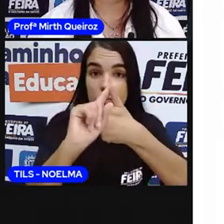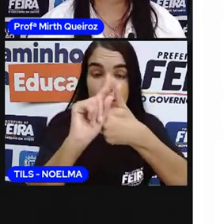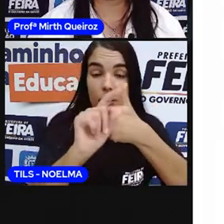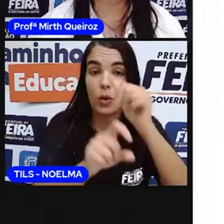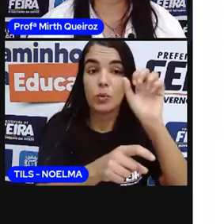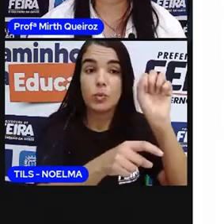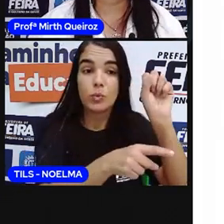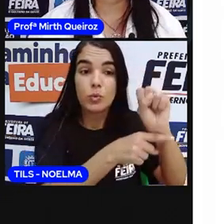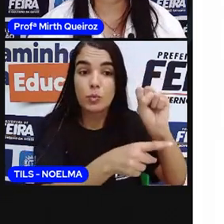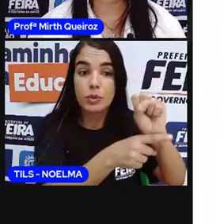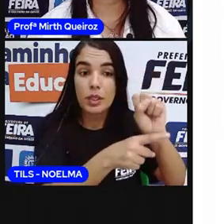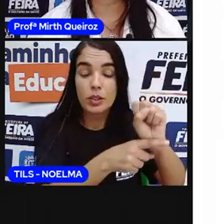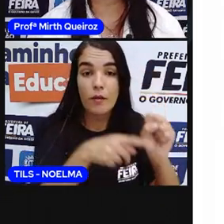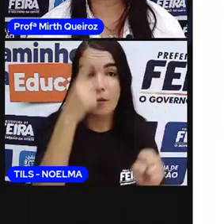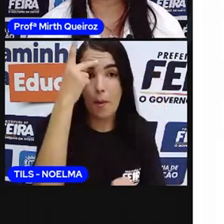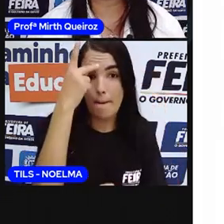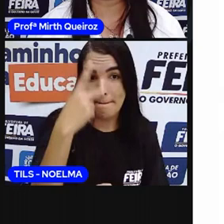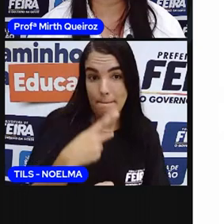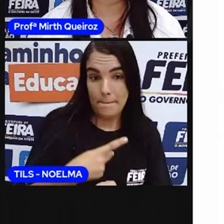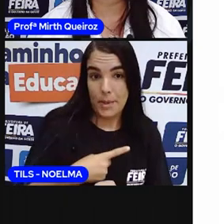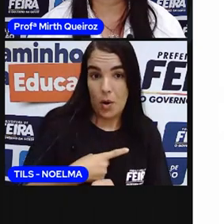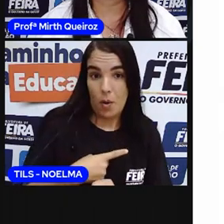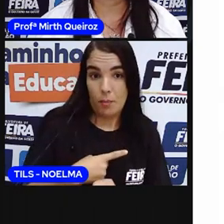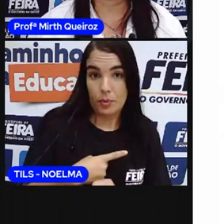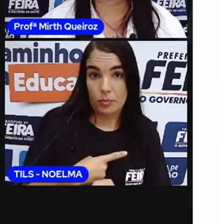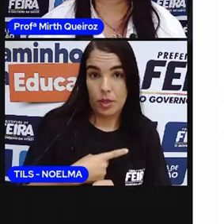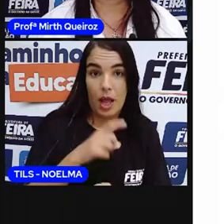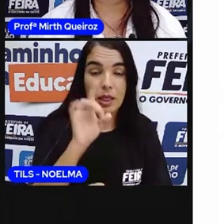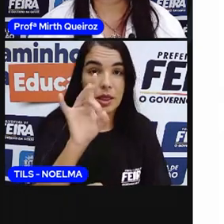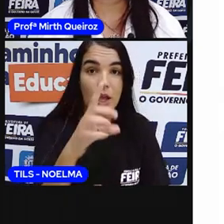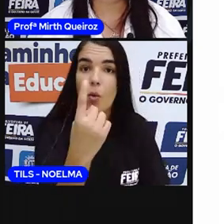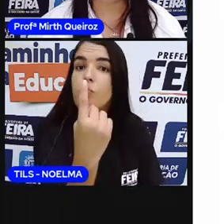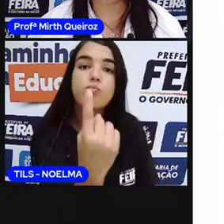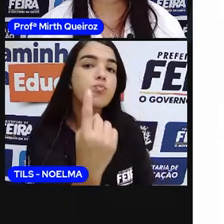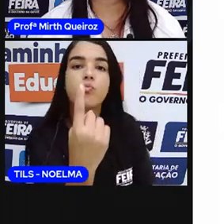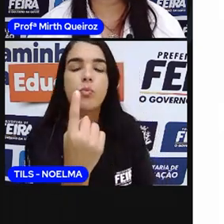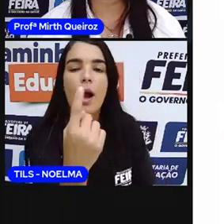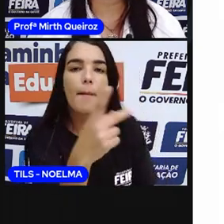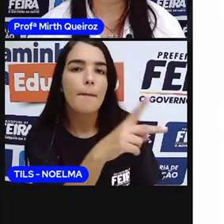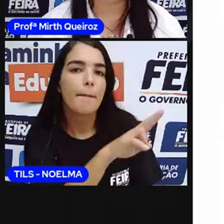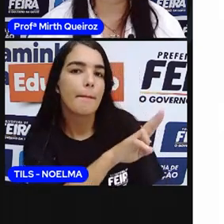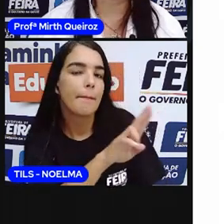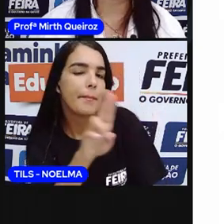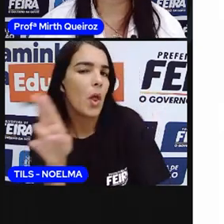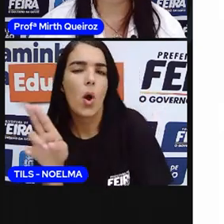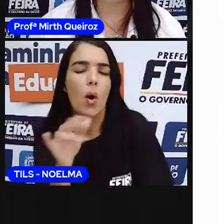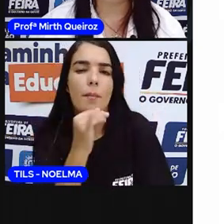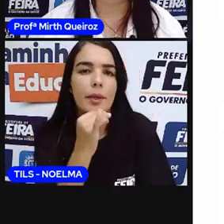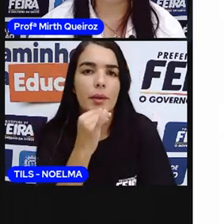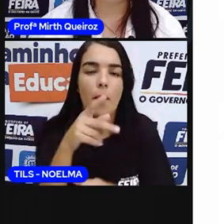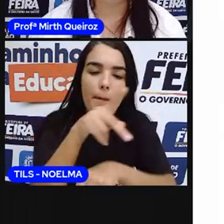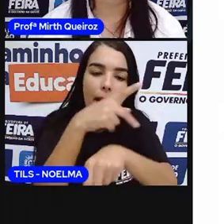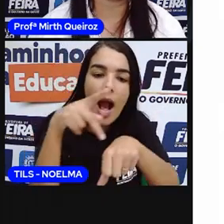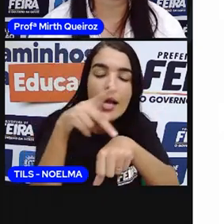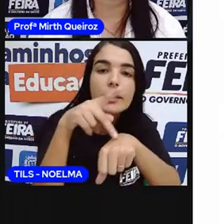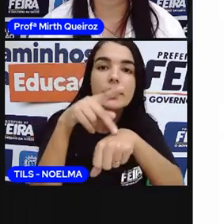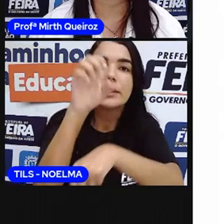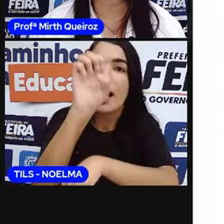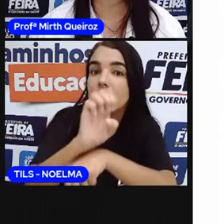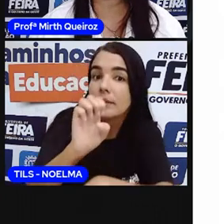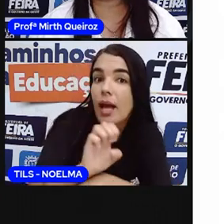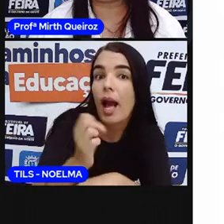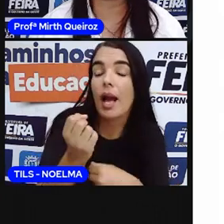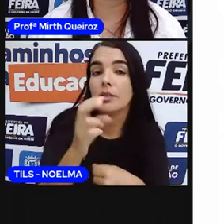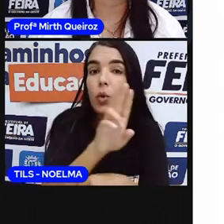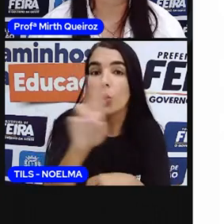Substantivo próprio indica um único ser, né? Por exemplo, o nome de uma pessoa, nome de um país, o nome de um estado, o